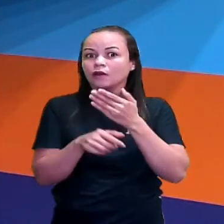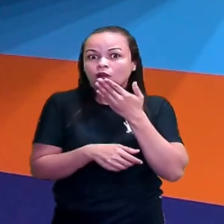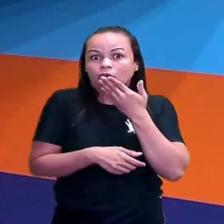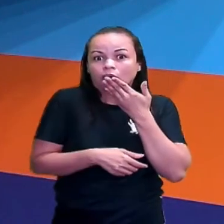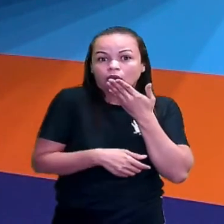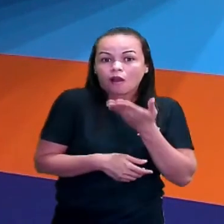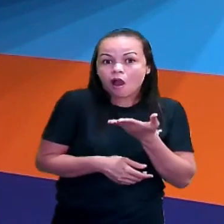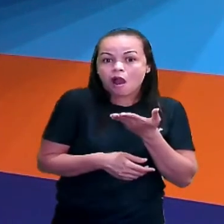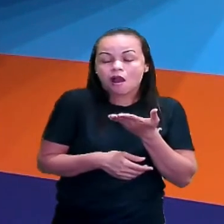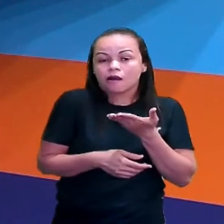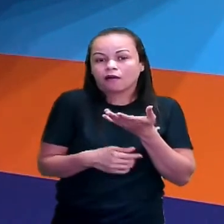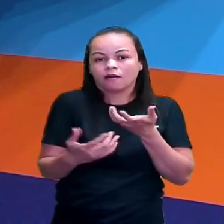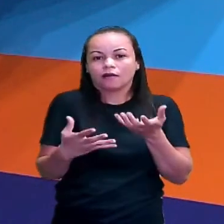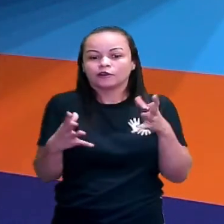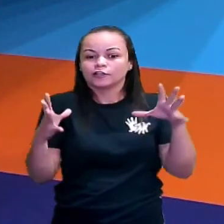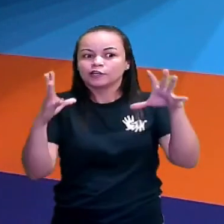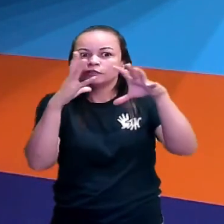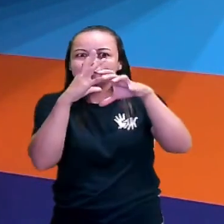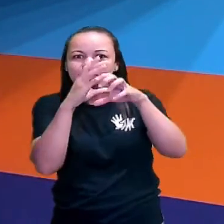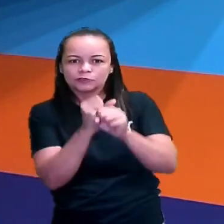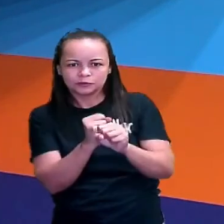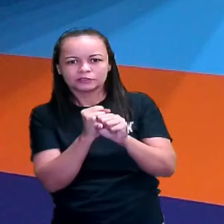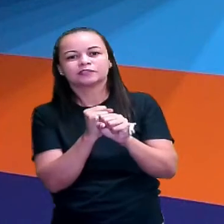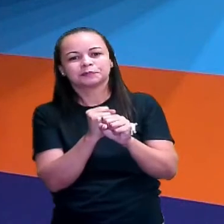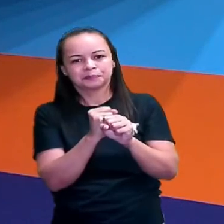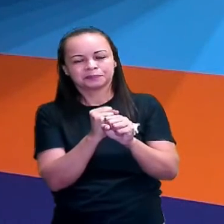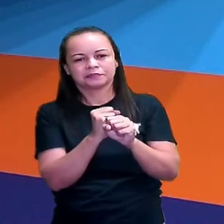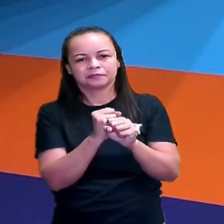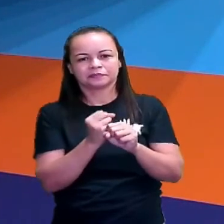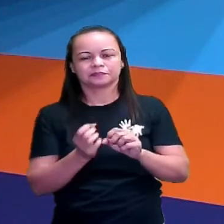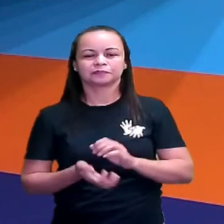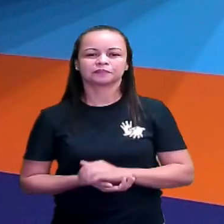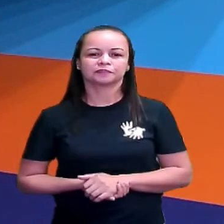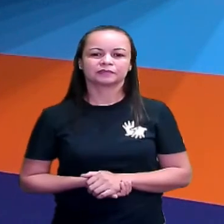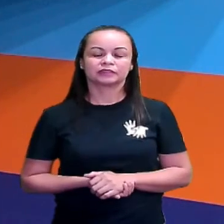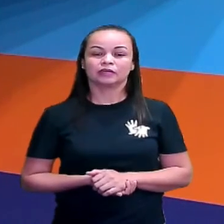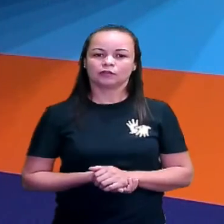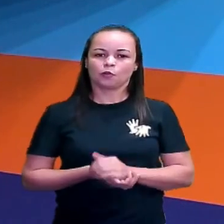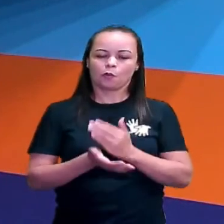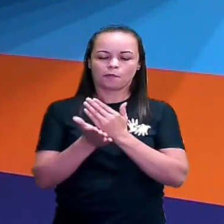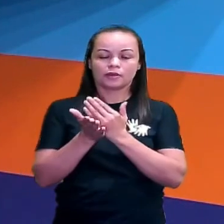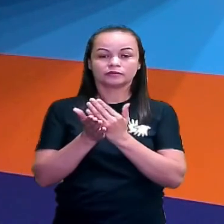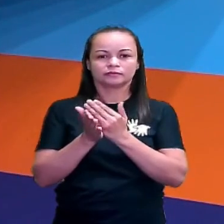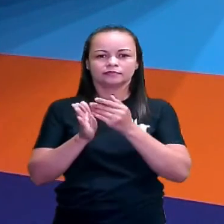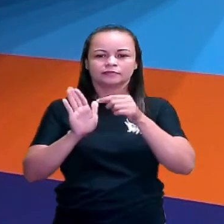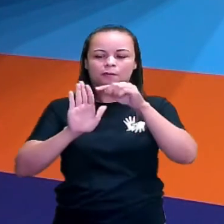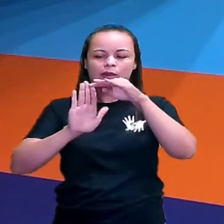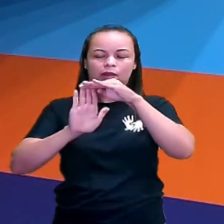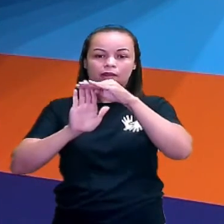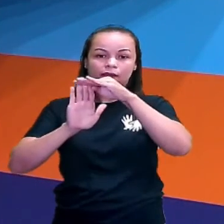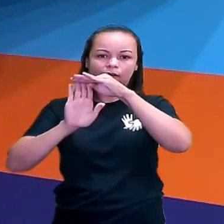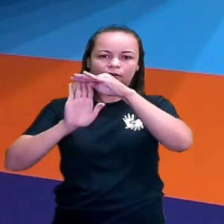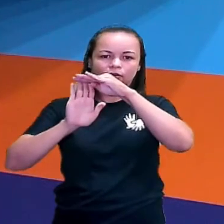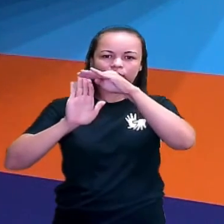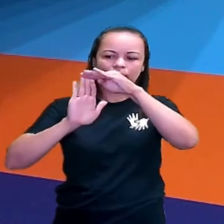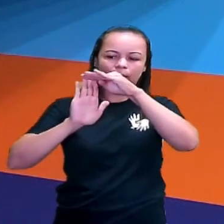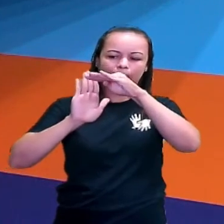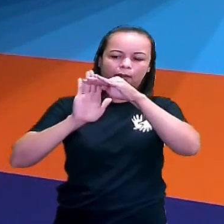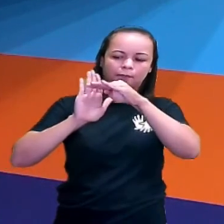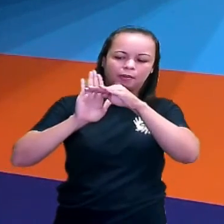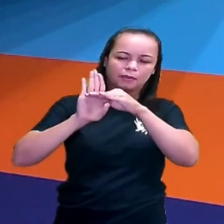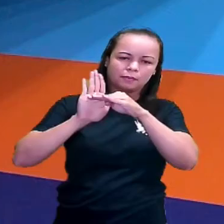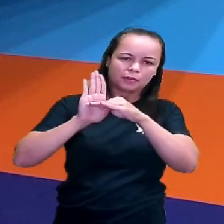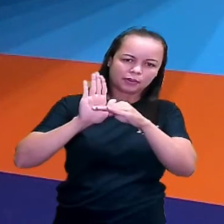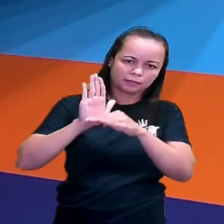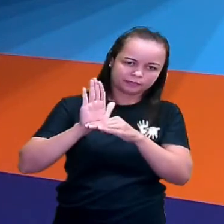ó, que escuridão. Então, começamos aqui em cima, ó, terminamos aqui e